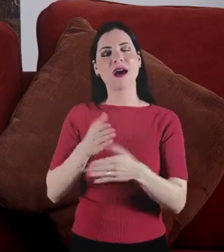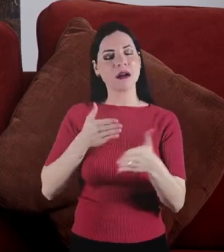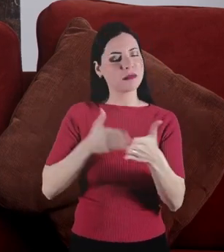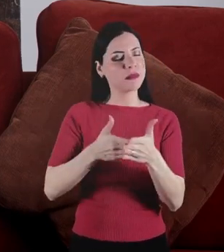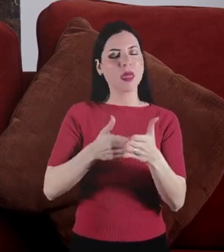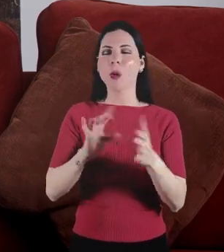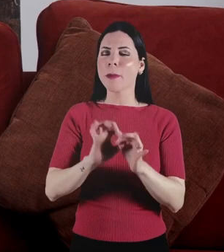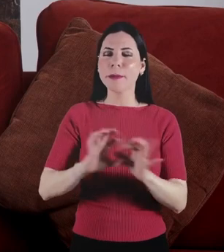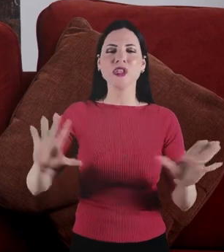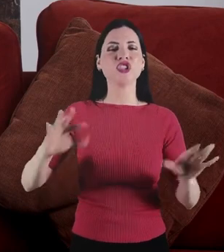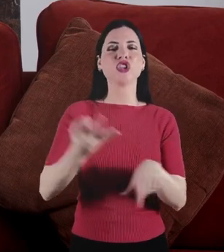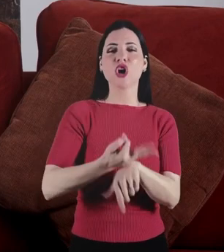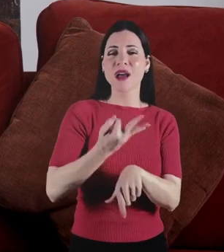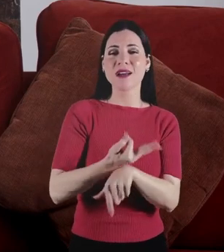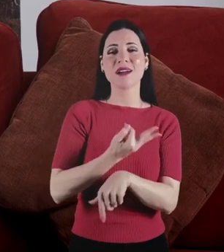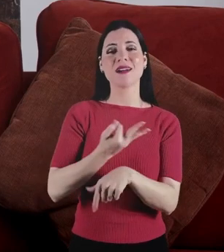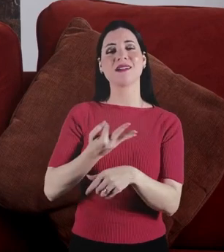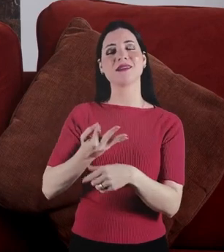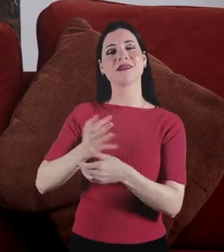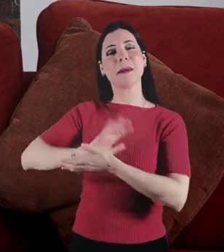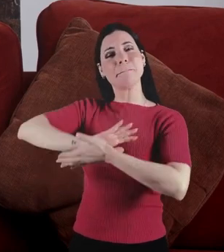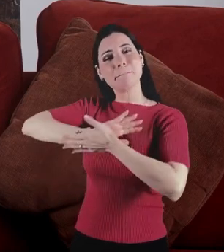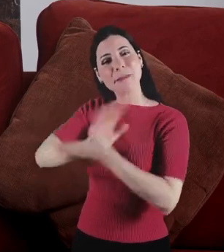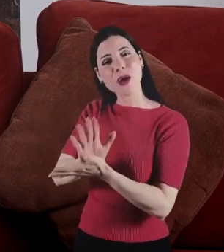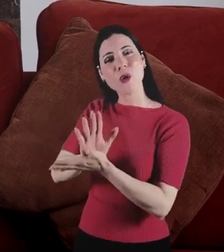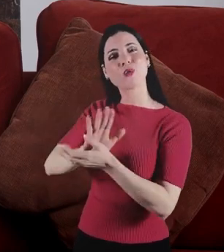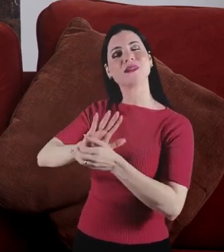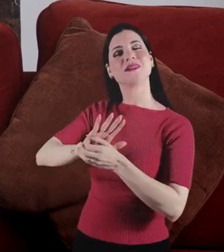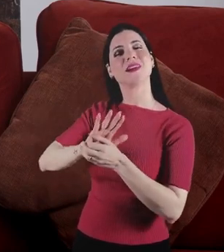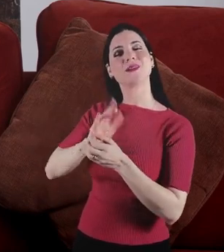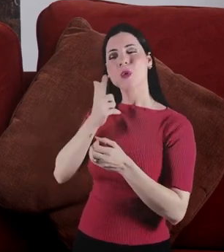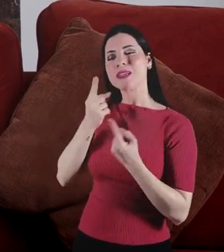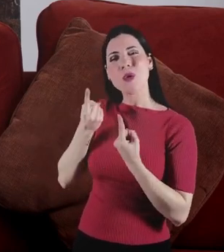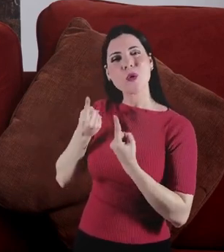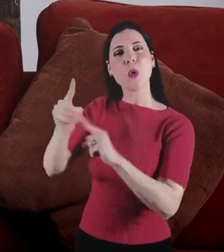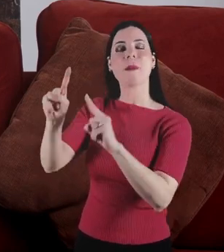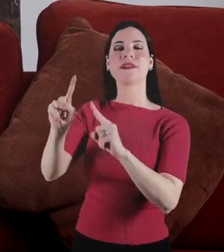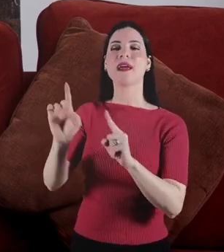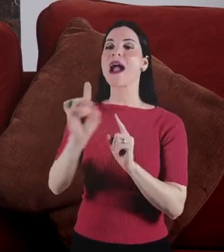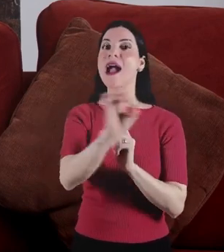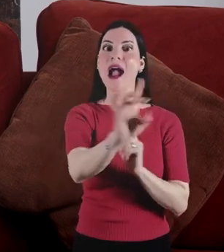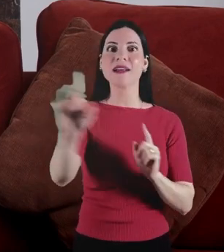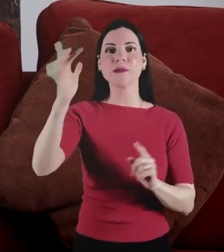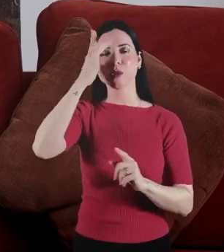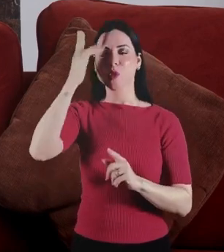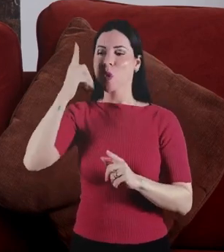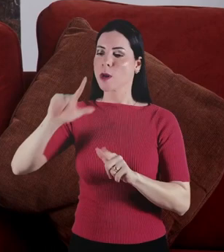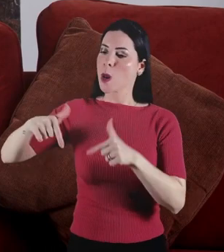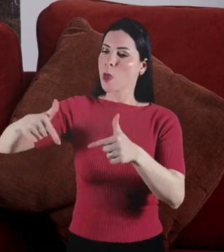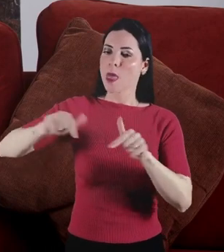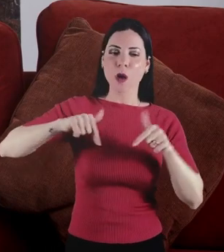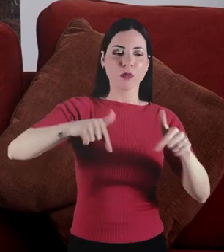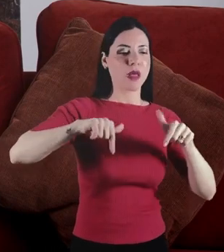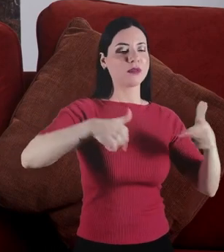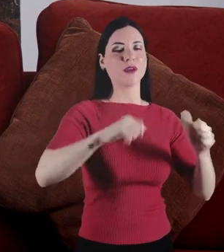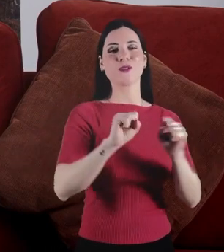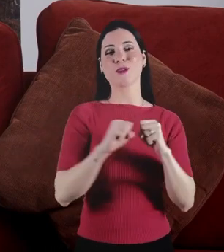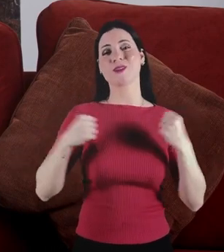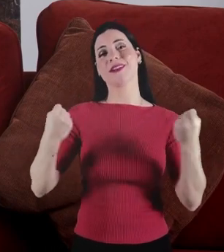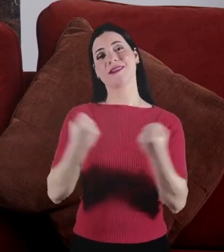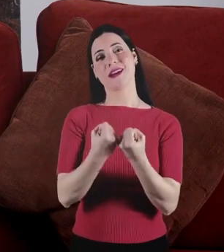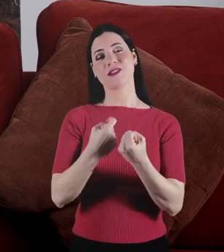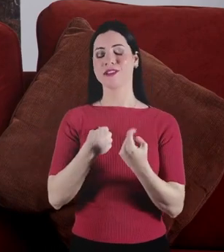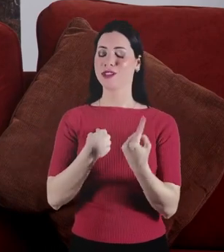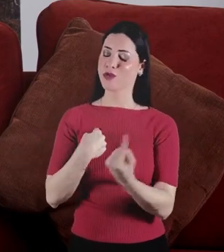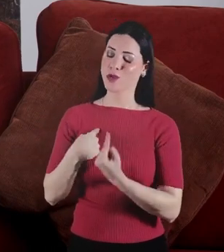a intolerância, tentar combater o preconceito, se todo mundo fizer a sua parte, aí a gente consegue mudar. Então,